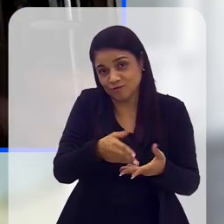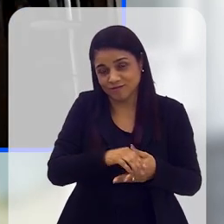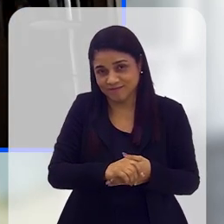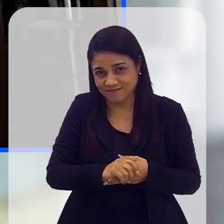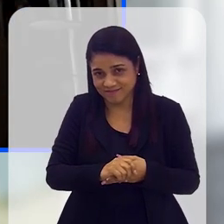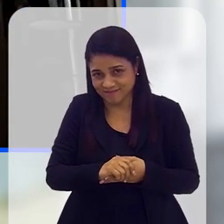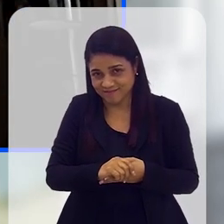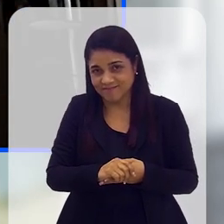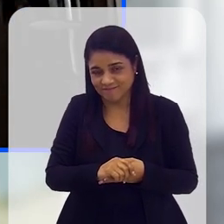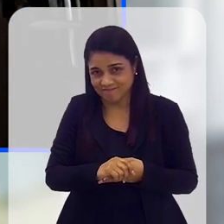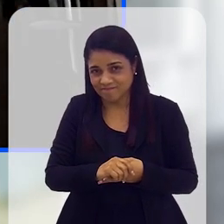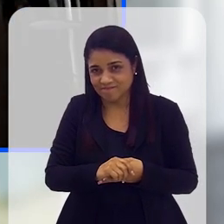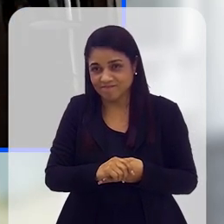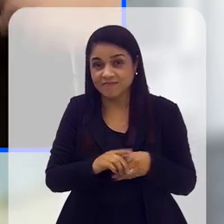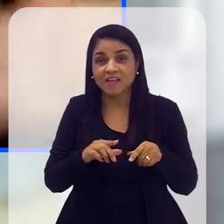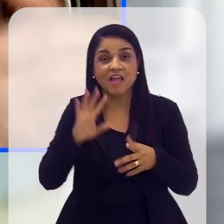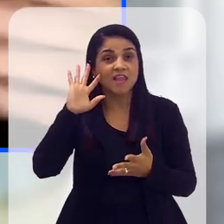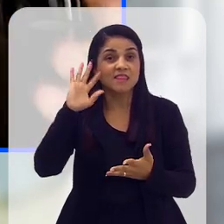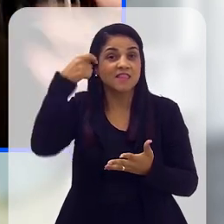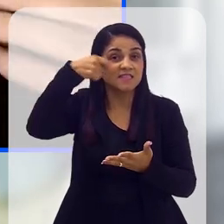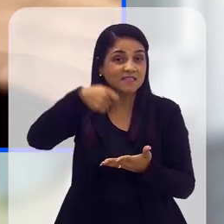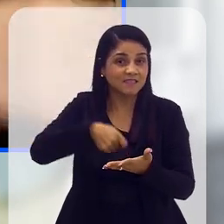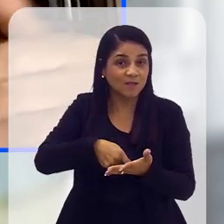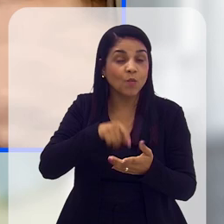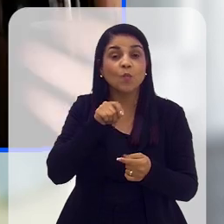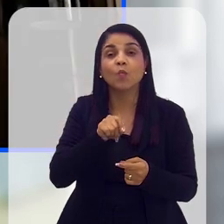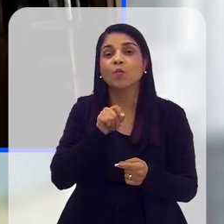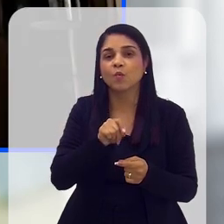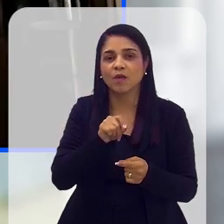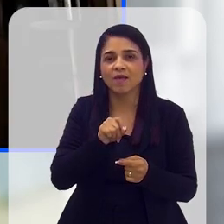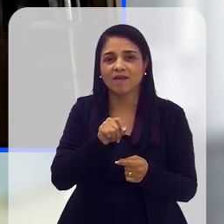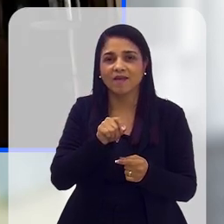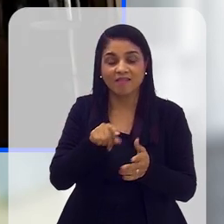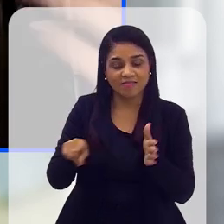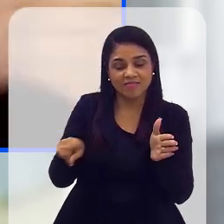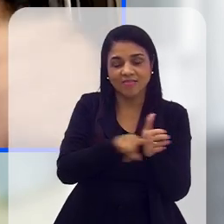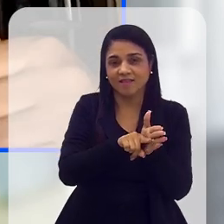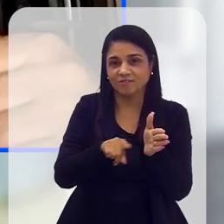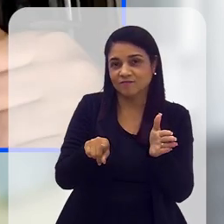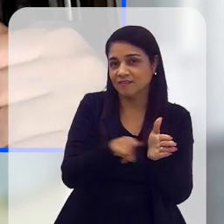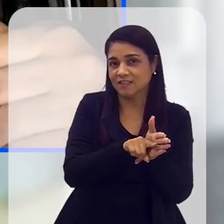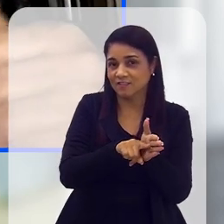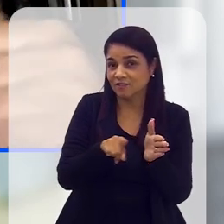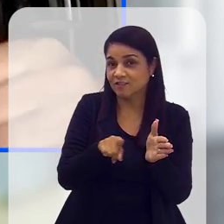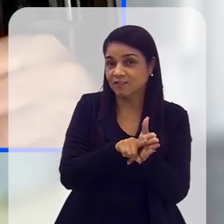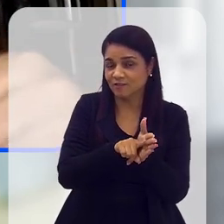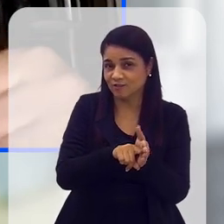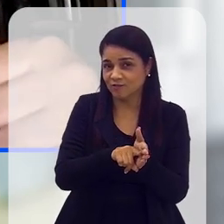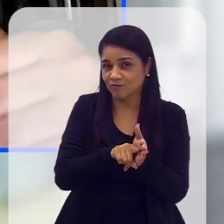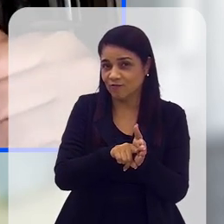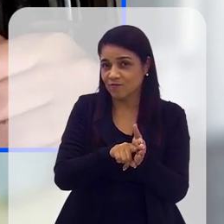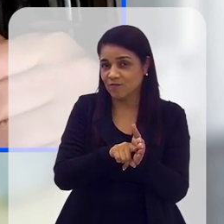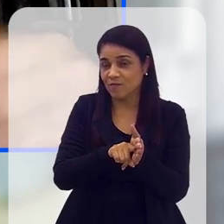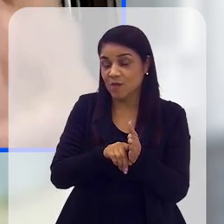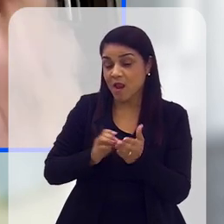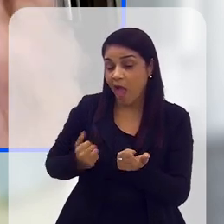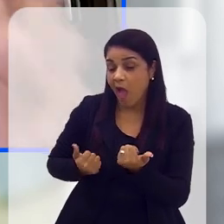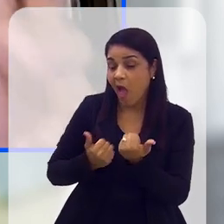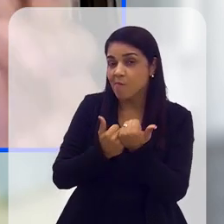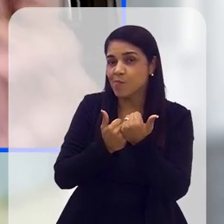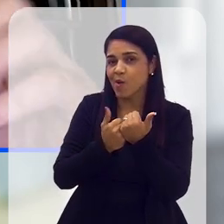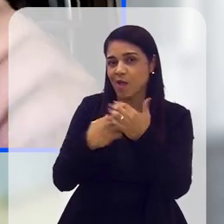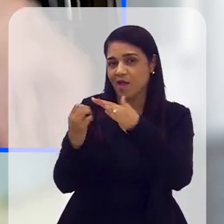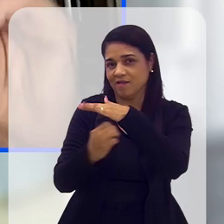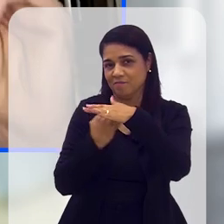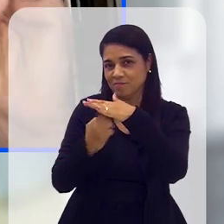ele está dando um tiro no próprio pé, ele está fazendo com que as tomadas de decisão sejam aquelas exatamente as mais negativas em relação a isso. E no que se refere